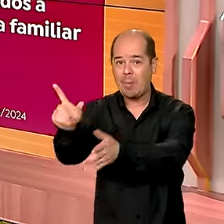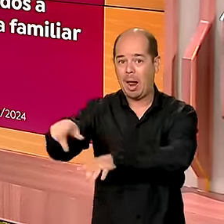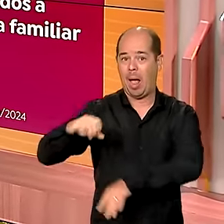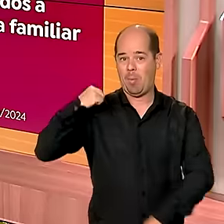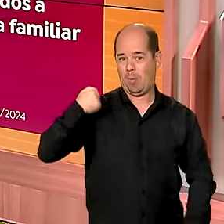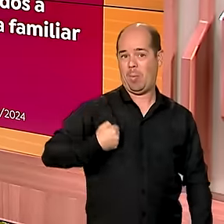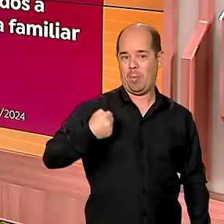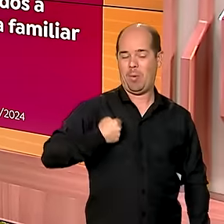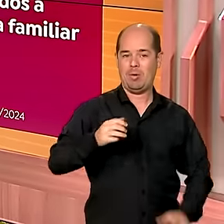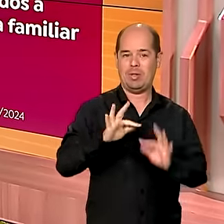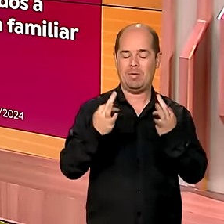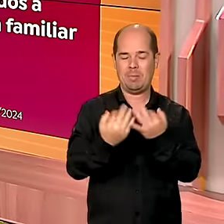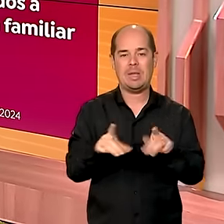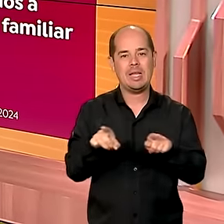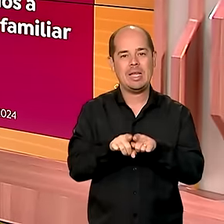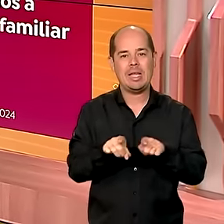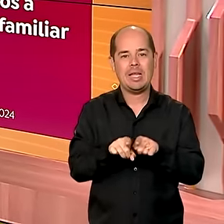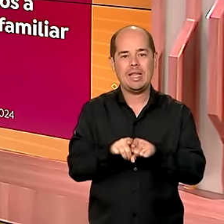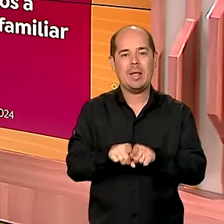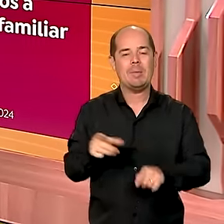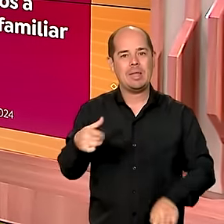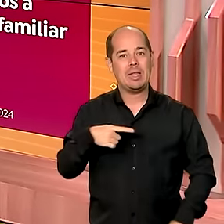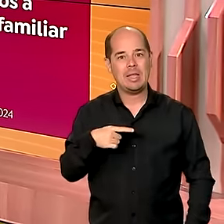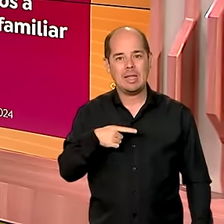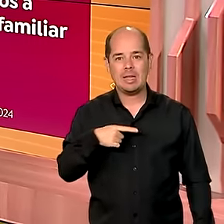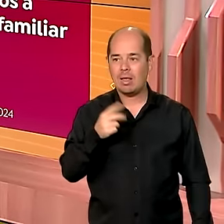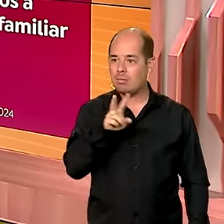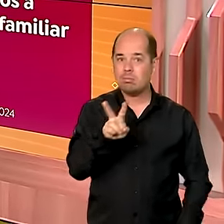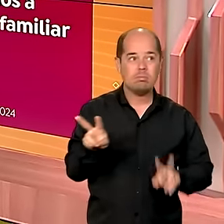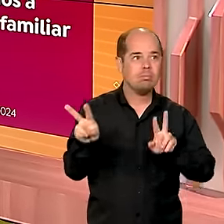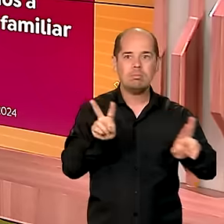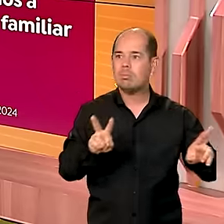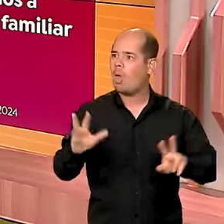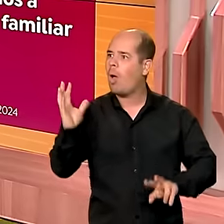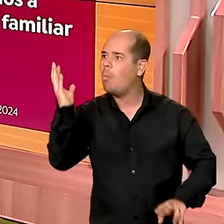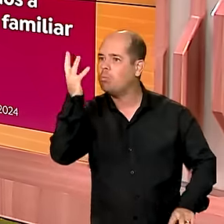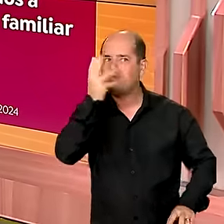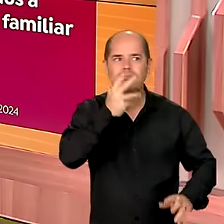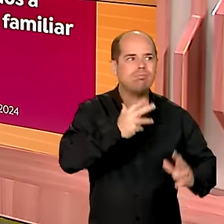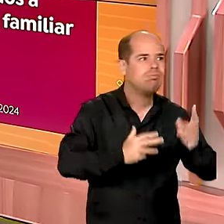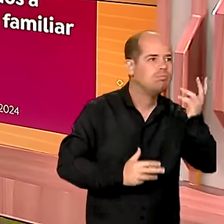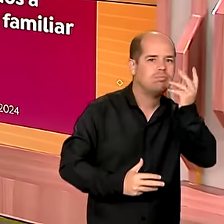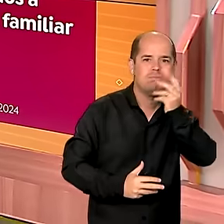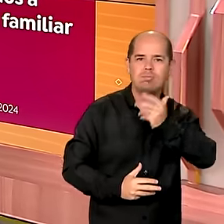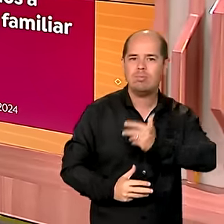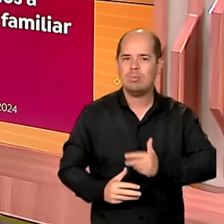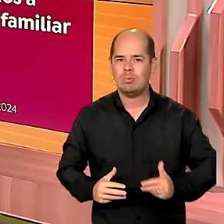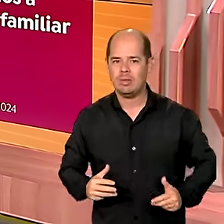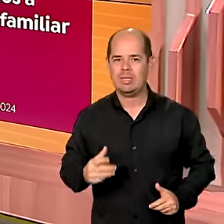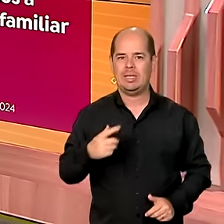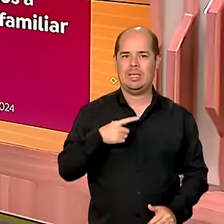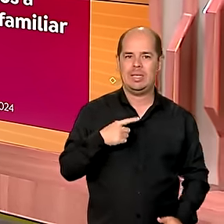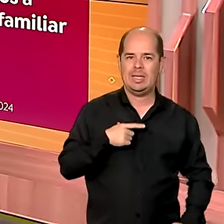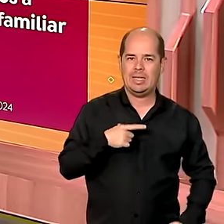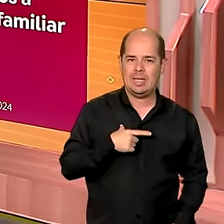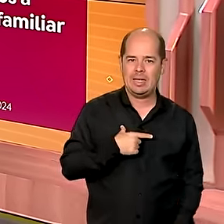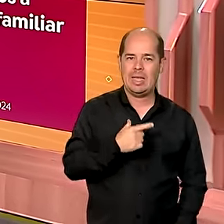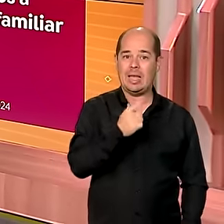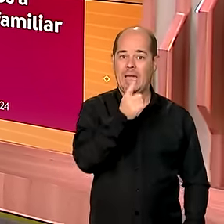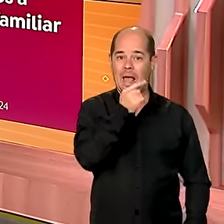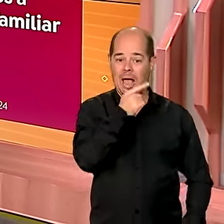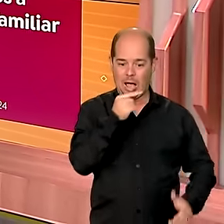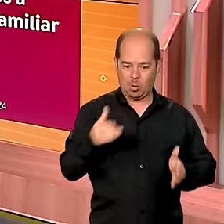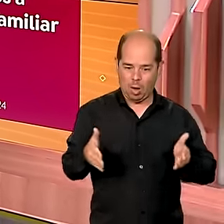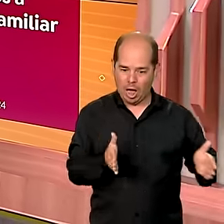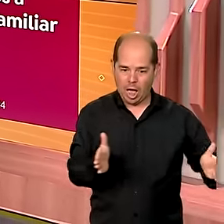Lago Açú também é famosa por belos pontos turísticos. E se destaca com a Pororoca do Rio Meaim, onde